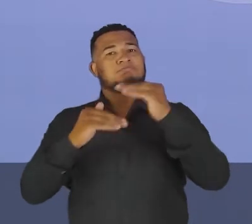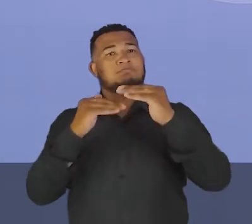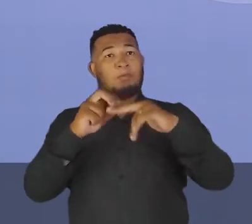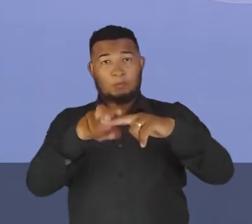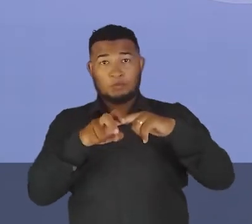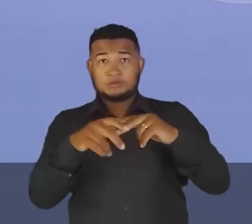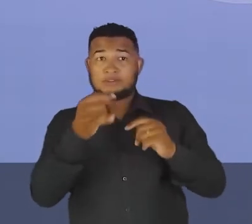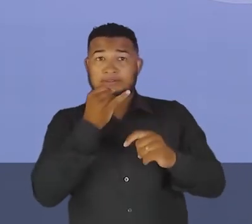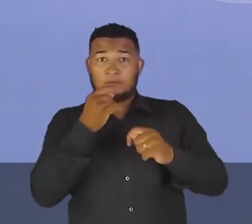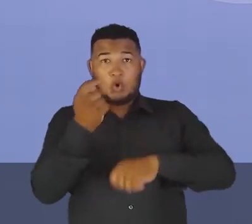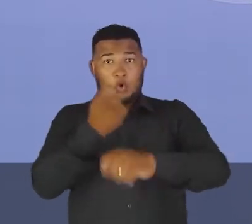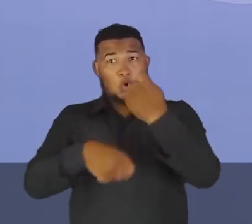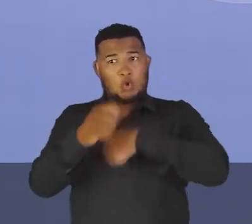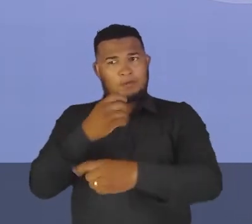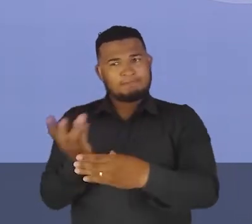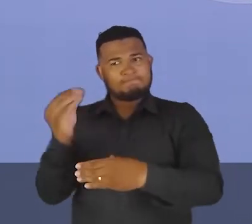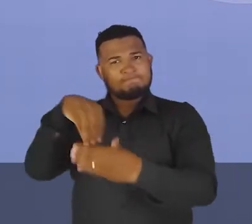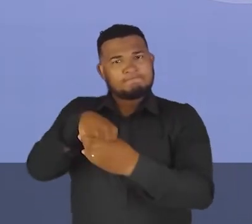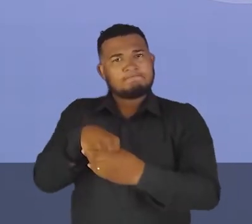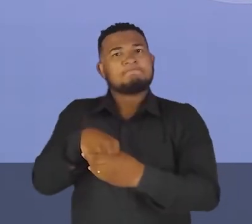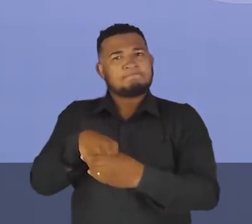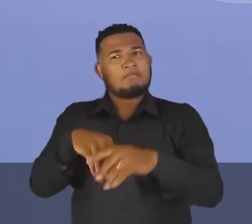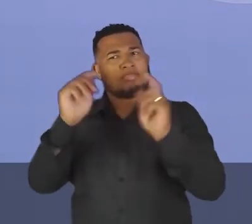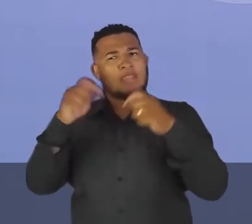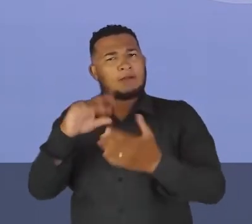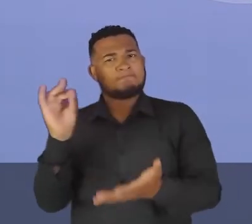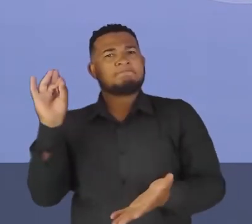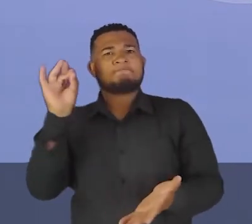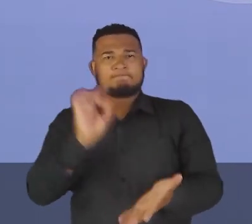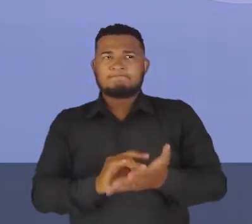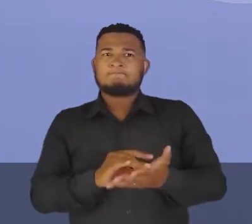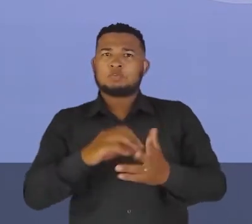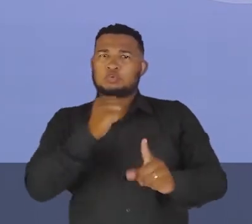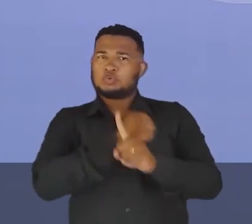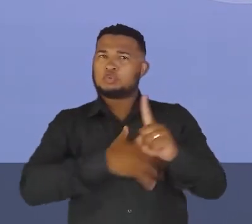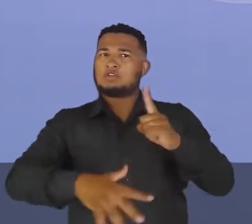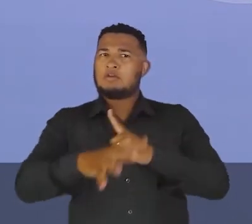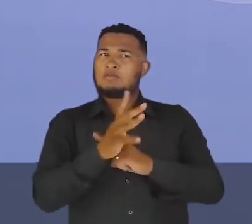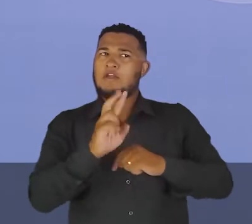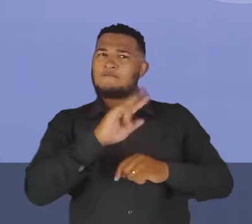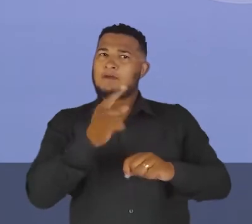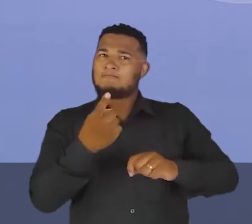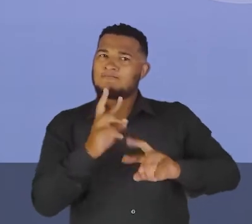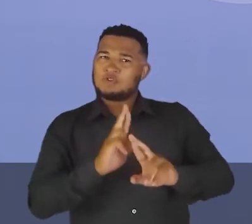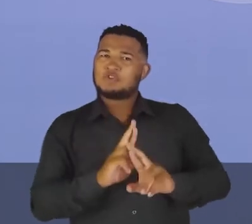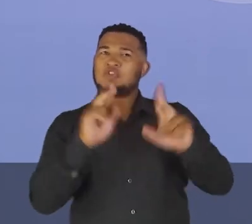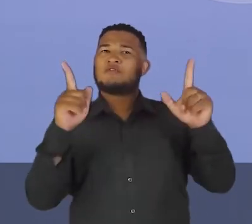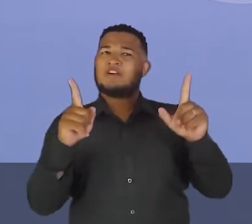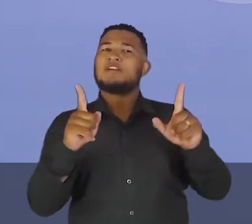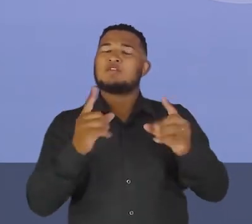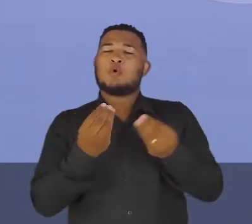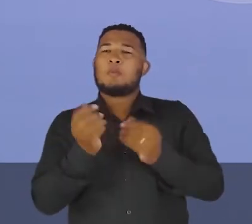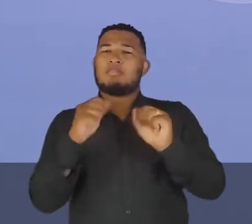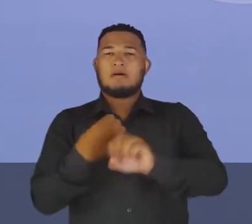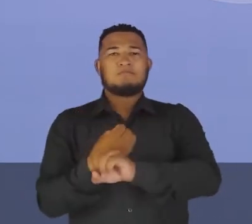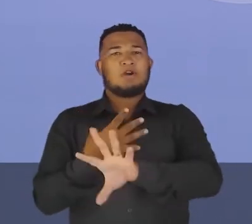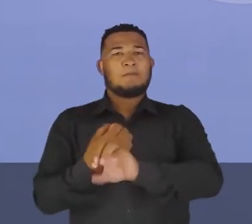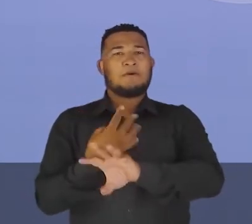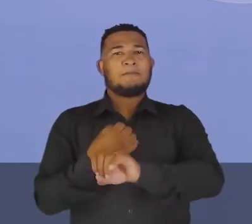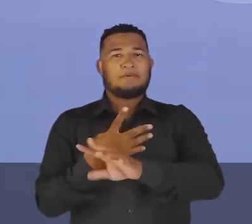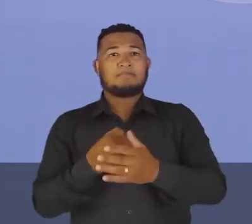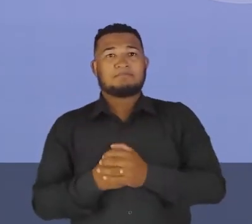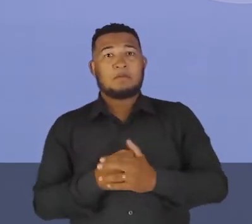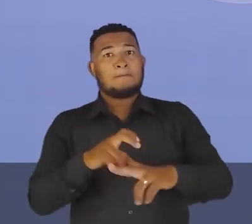nesse ambiente, ela vai trazer para a gente uma realidade social que vai fazer toda a diferença no processo de ensino-aprendizagem, tá? Então, por isso, a gente precisa